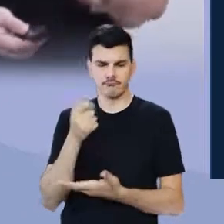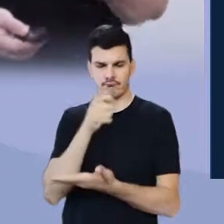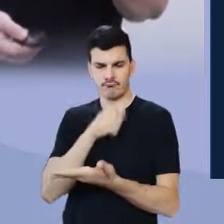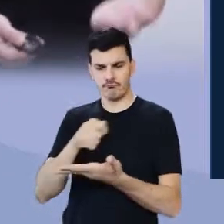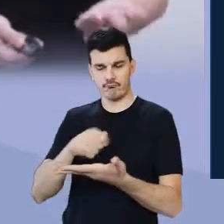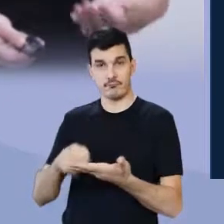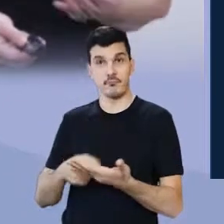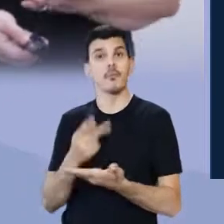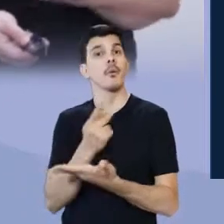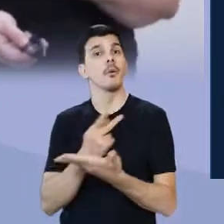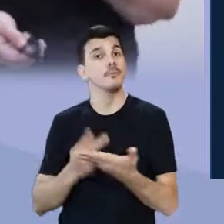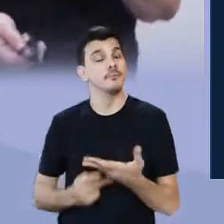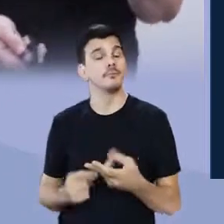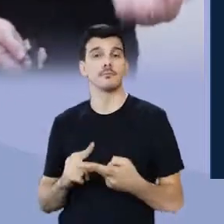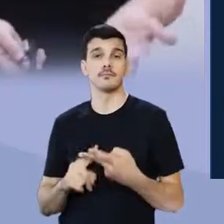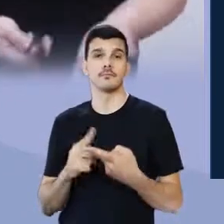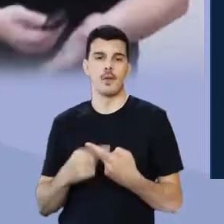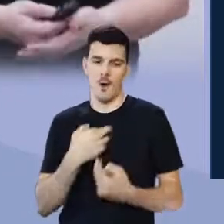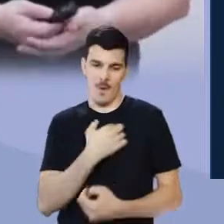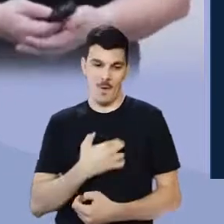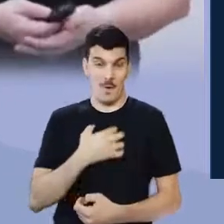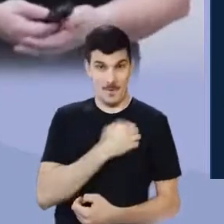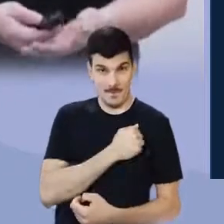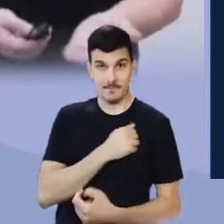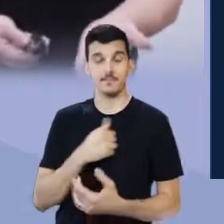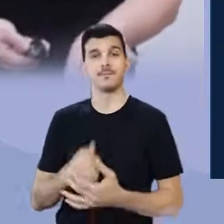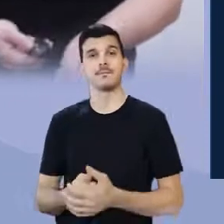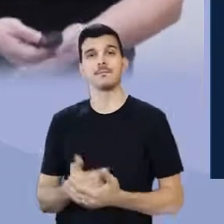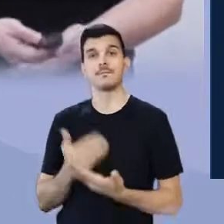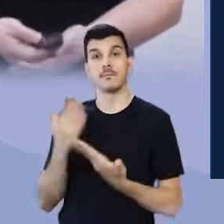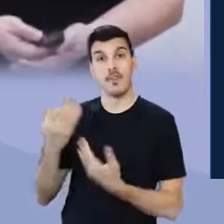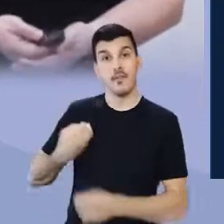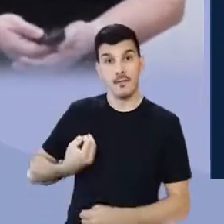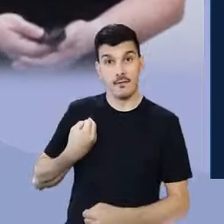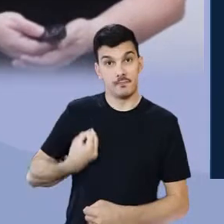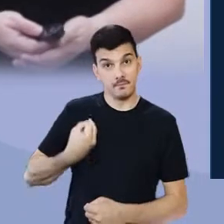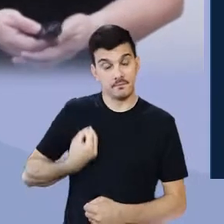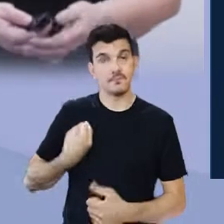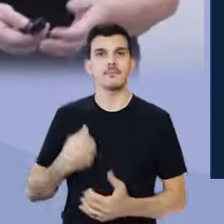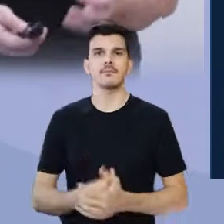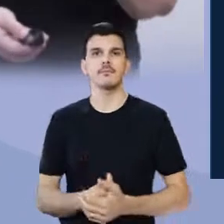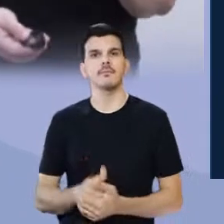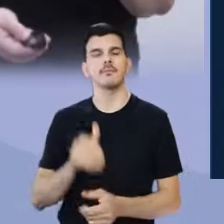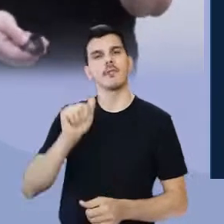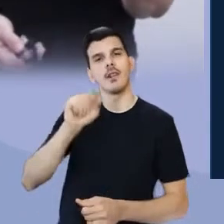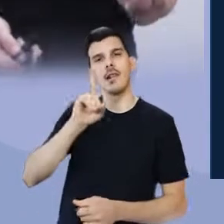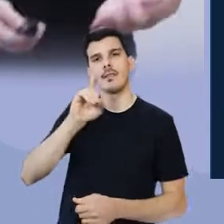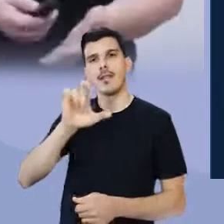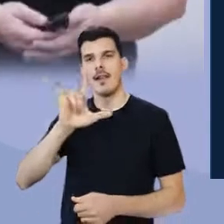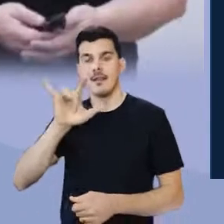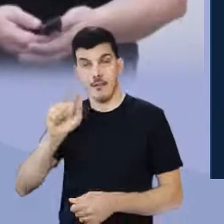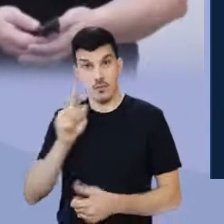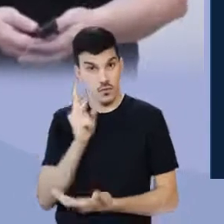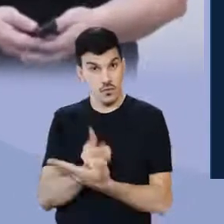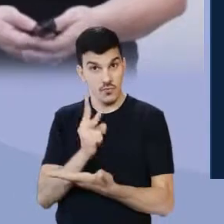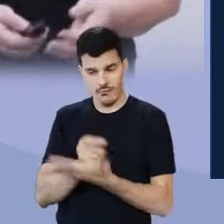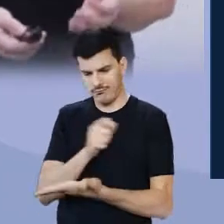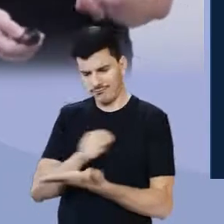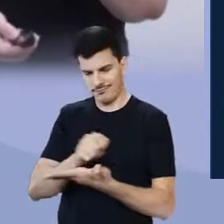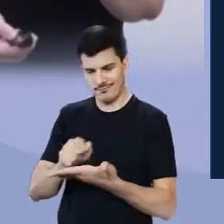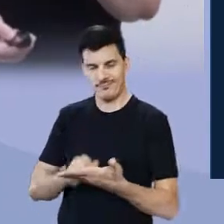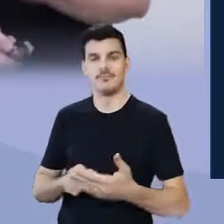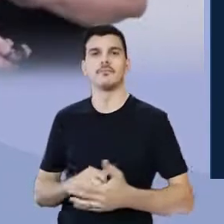escreveu poesia, romances. Adélia está viva. Adélia continua produzindo.